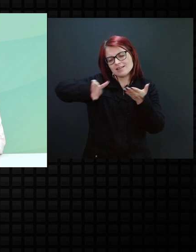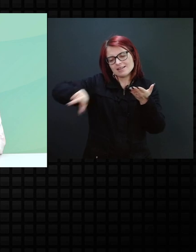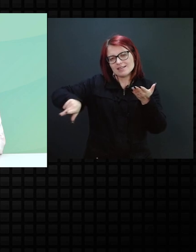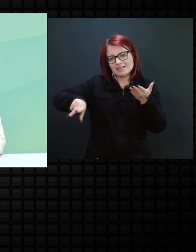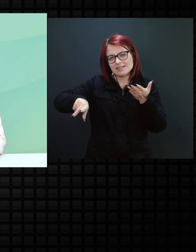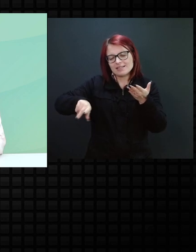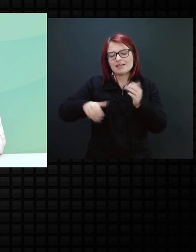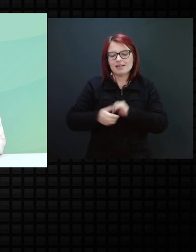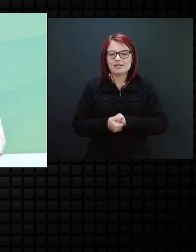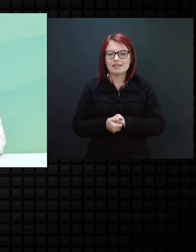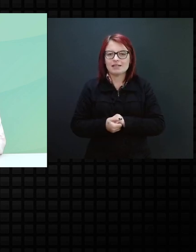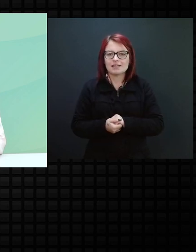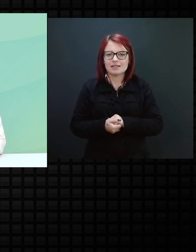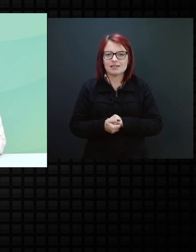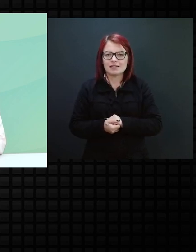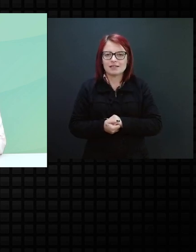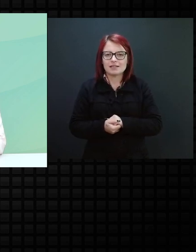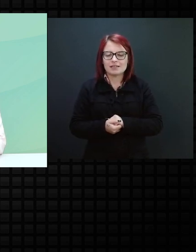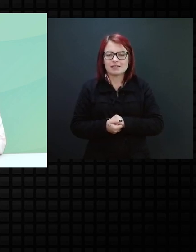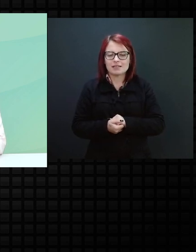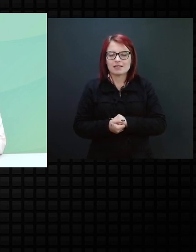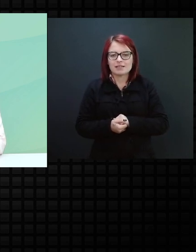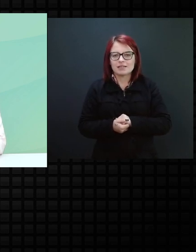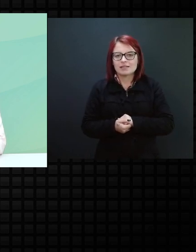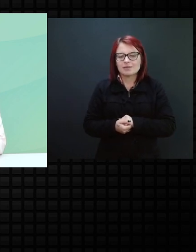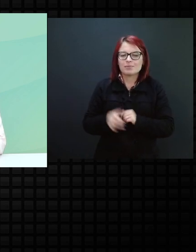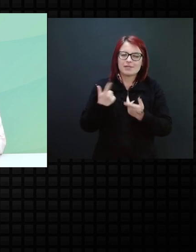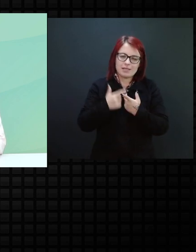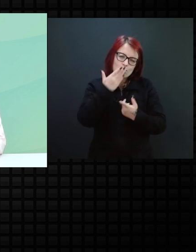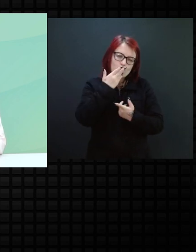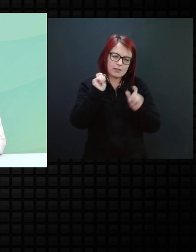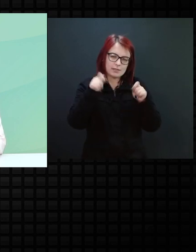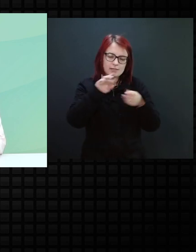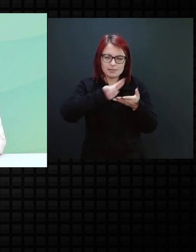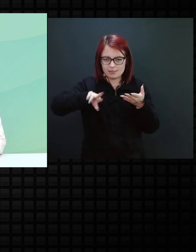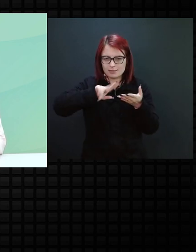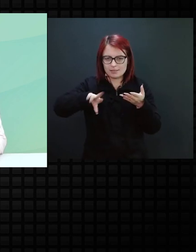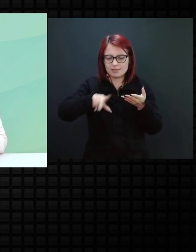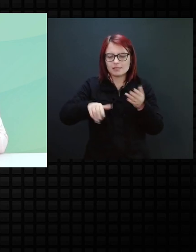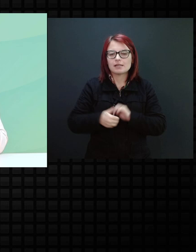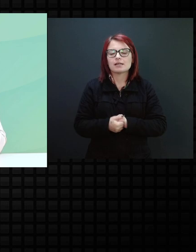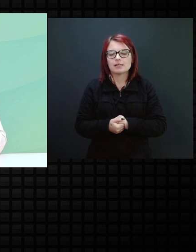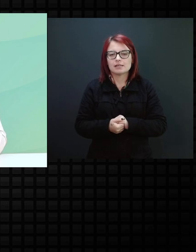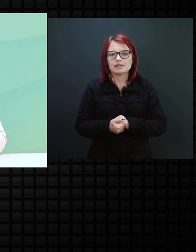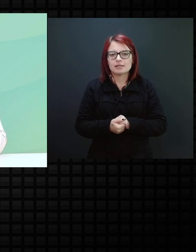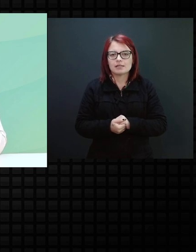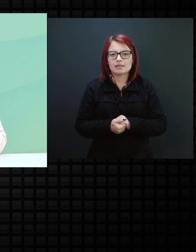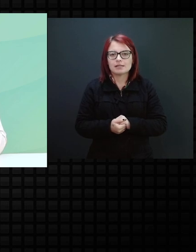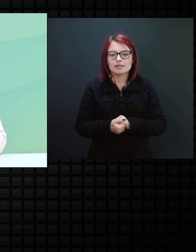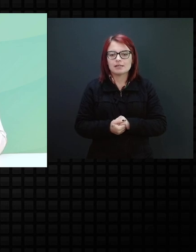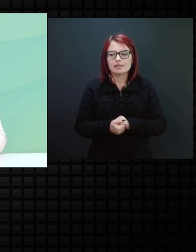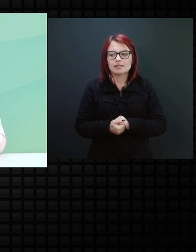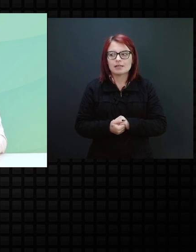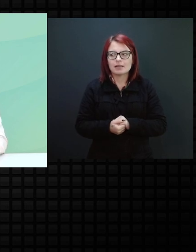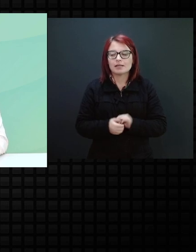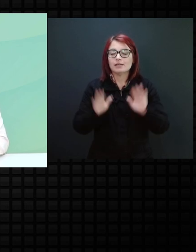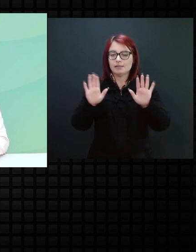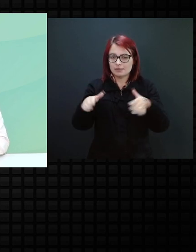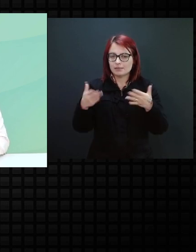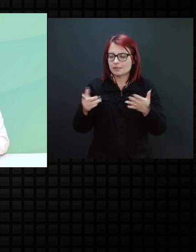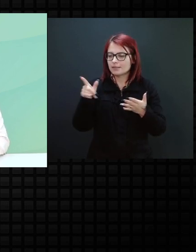atoalhadinho, porque a cor não importava naquele momento, porque ele não tinha nenhum resíduo, então ele fez